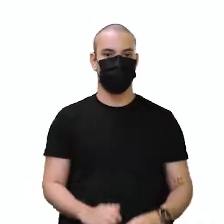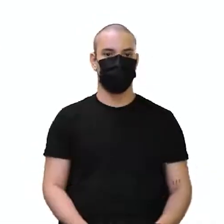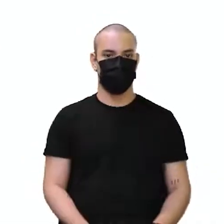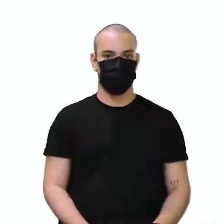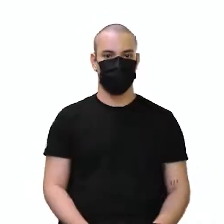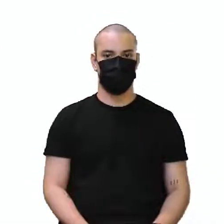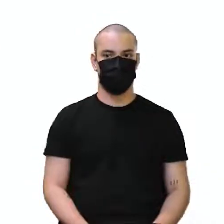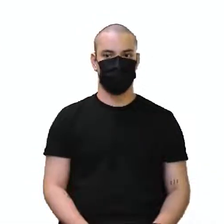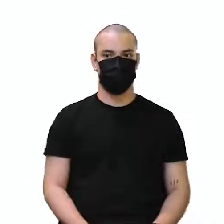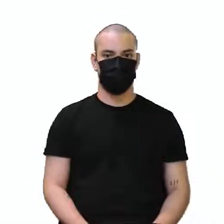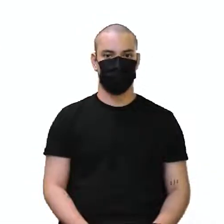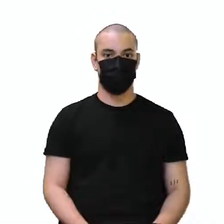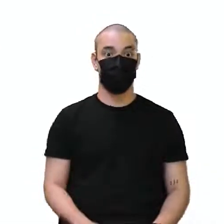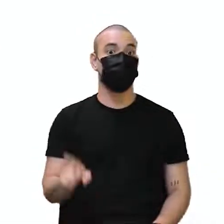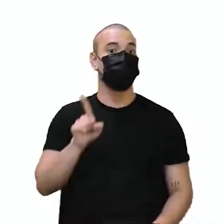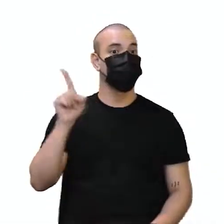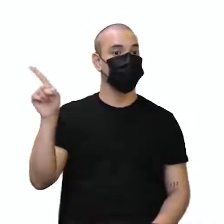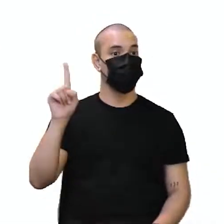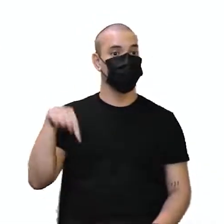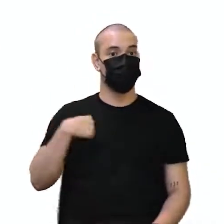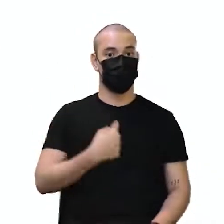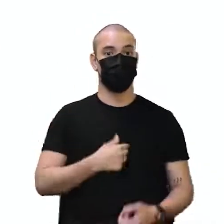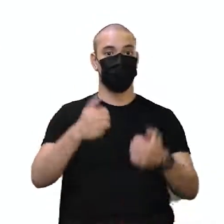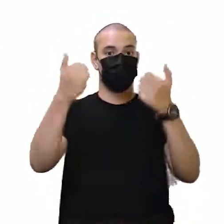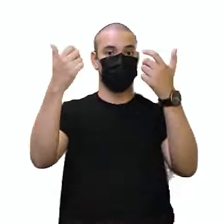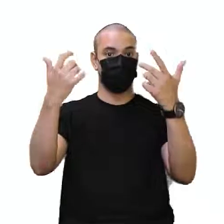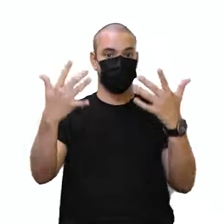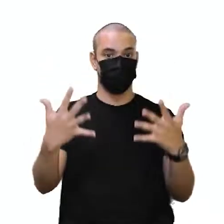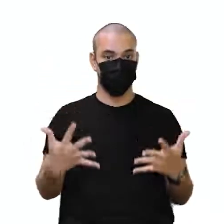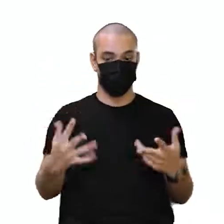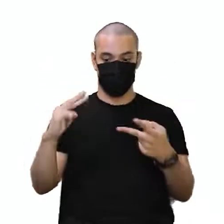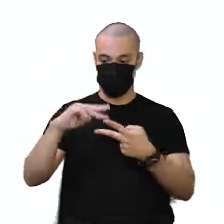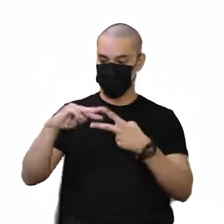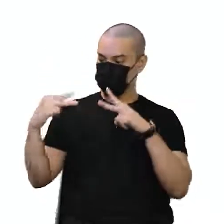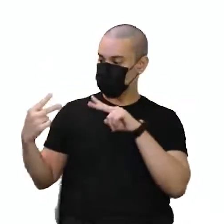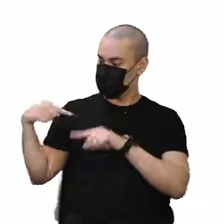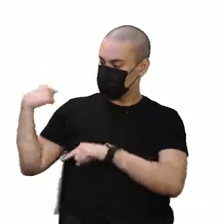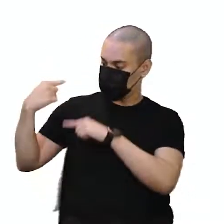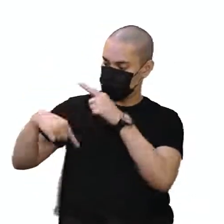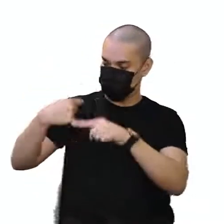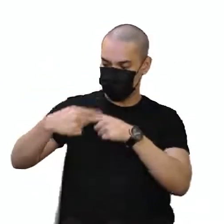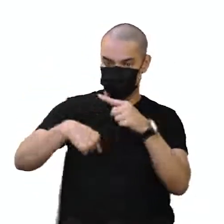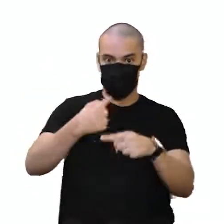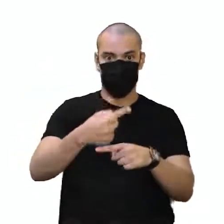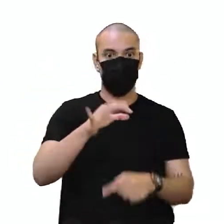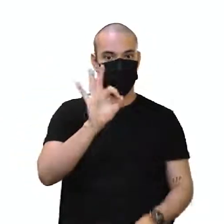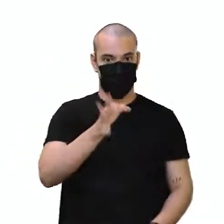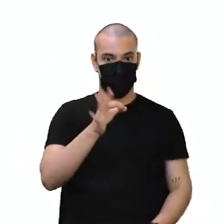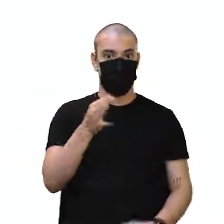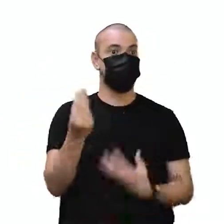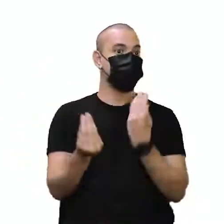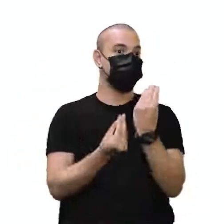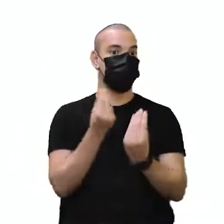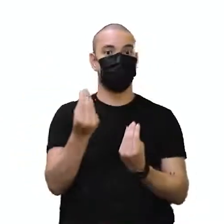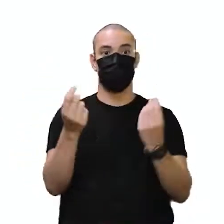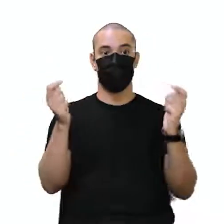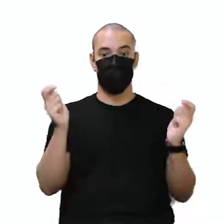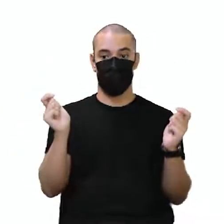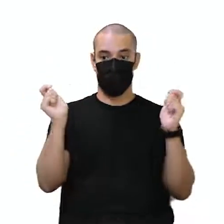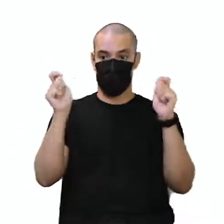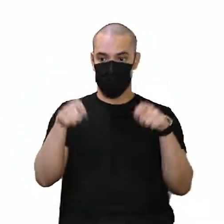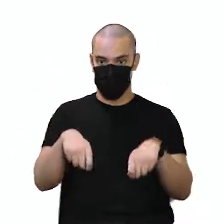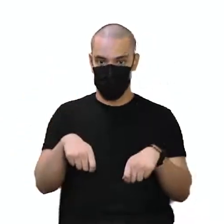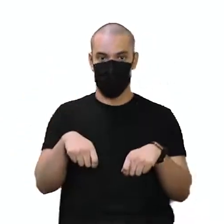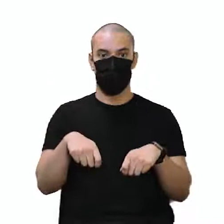Opa! Nós falamos sobre a hereditariedade, ou seja, na capacidade